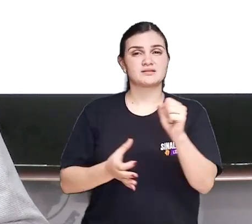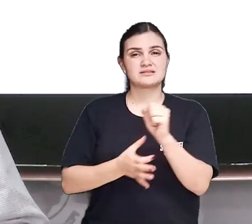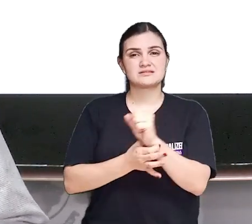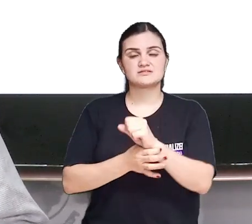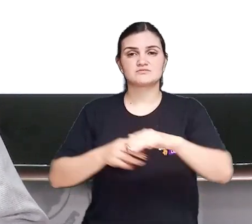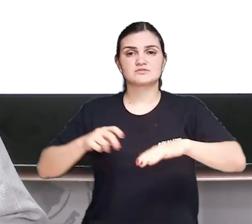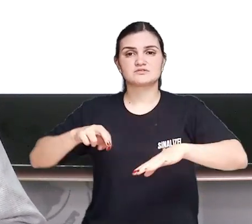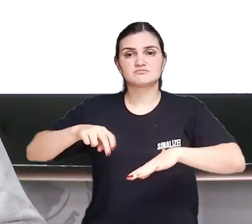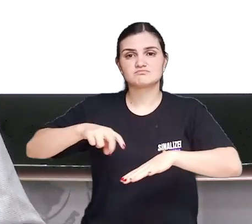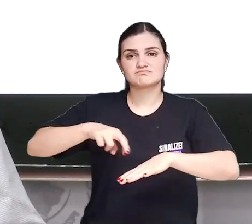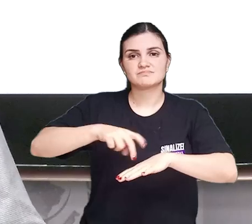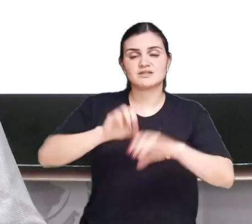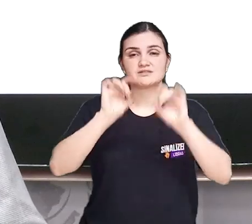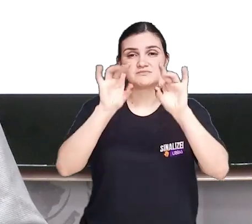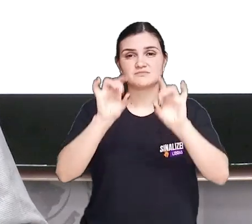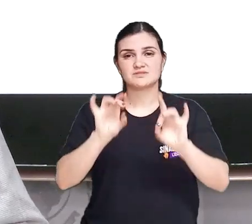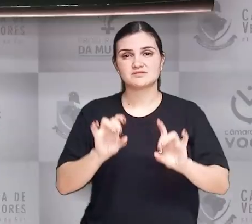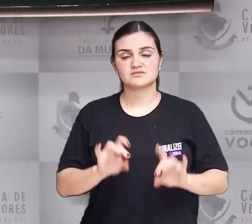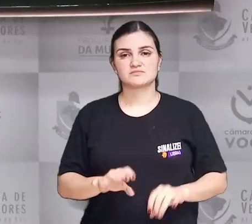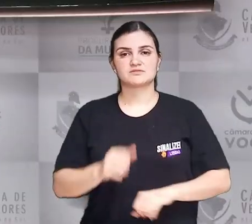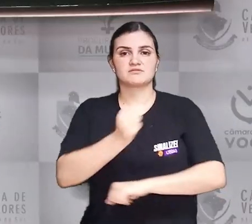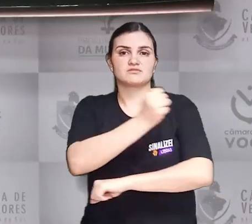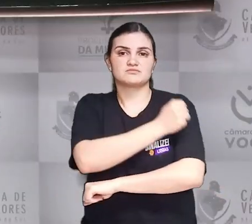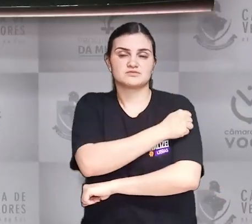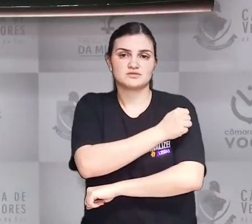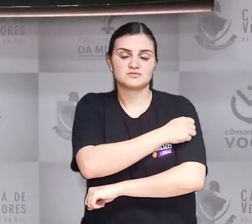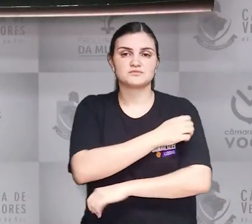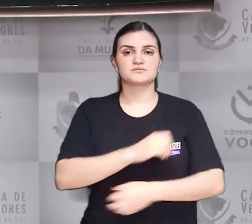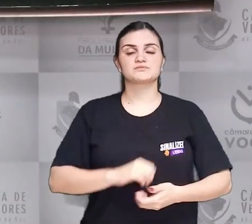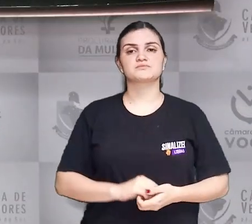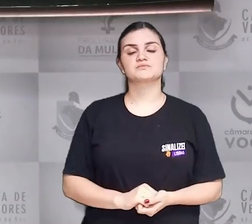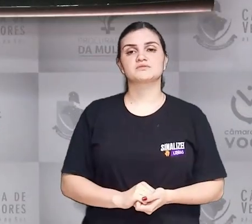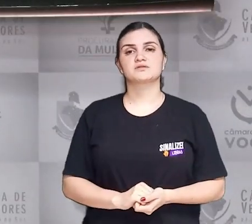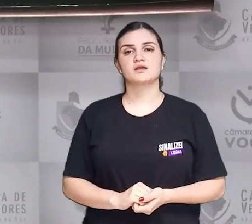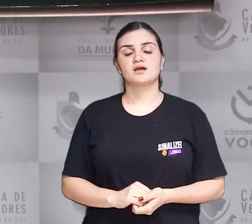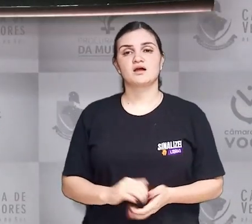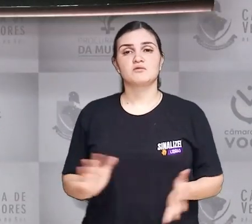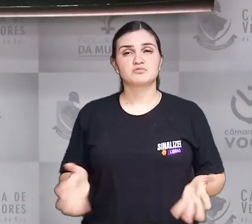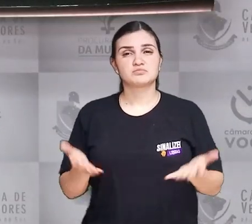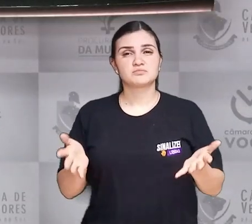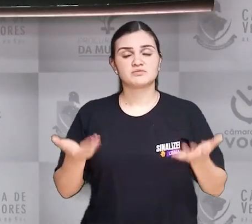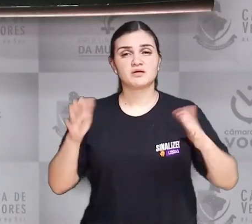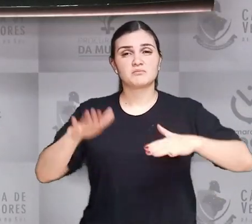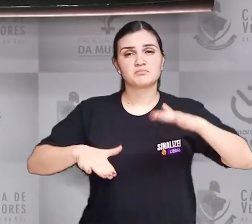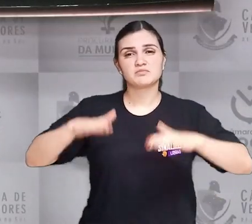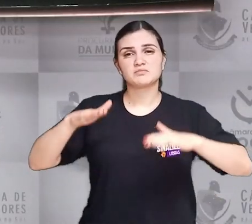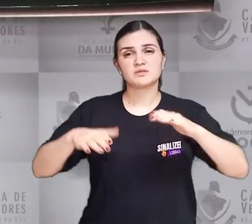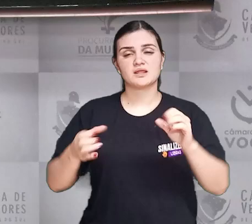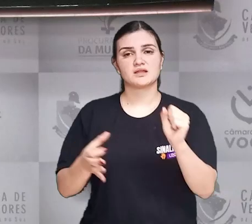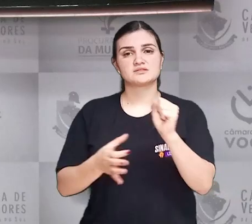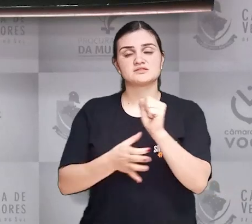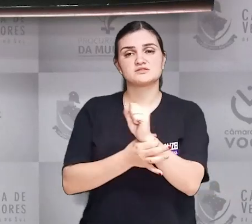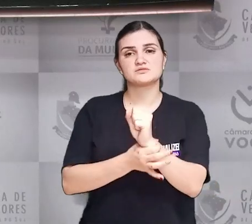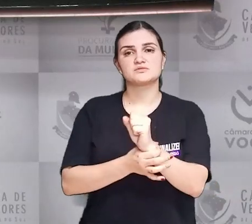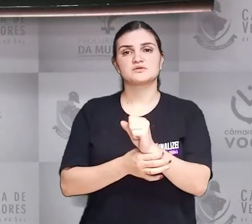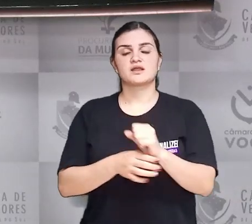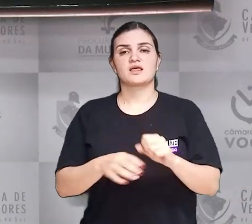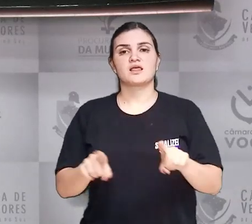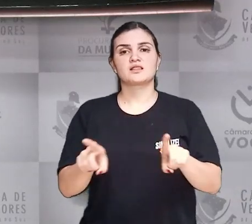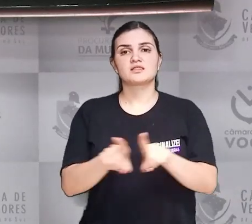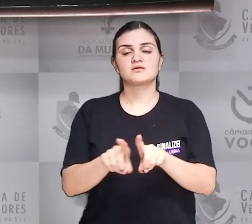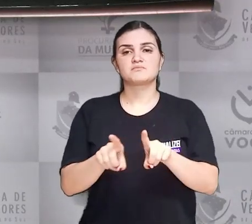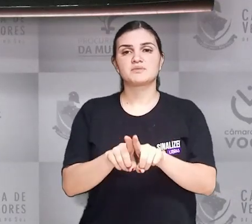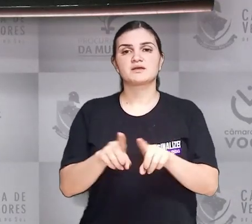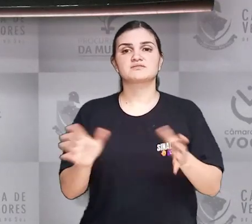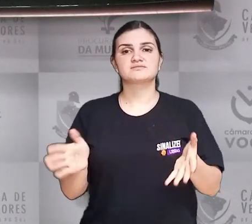pedestres, especialmente dos alunos. A obra, segundo a mirim, não apenas promoverá a mobilidade segura, como